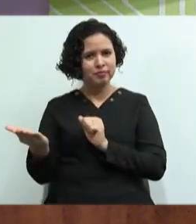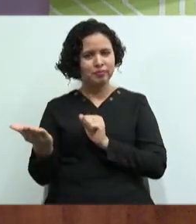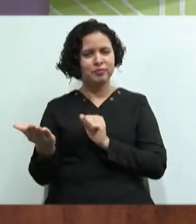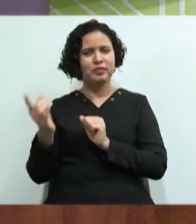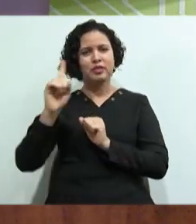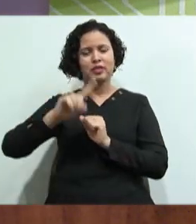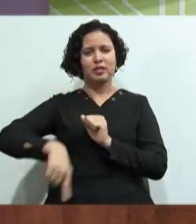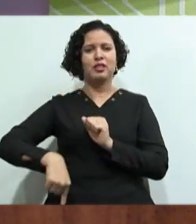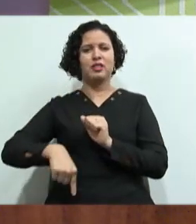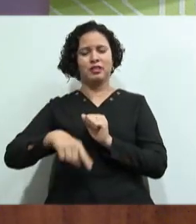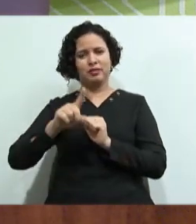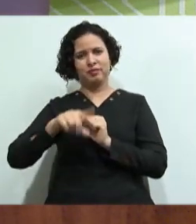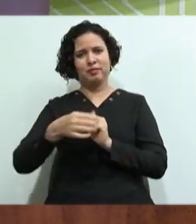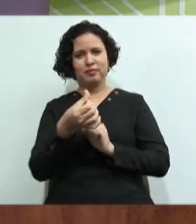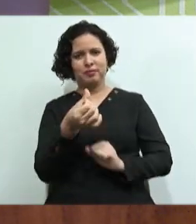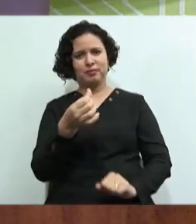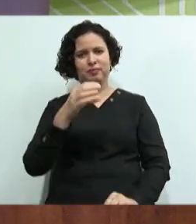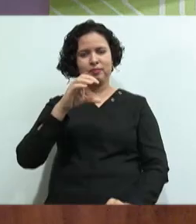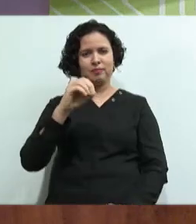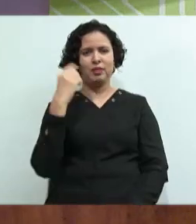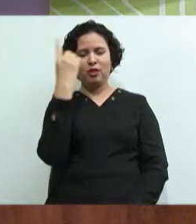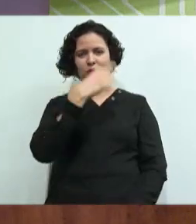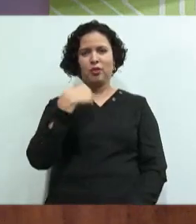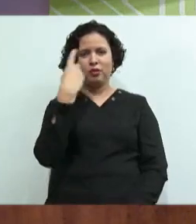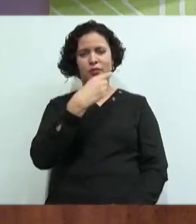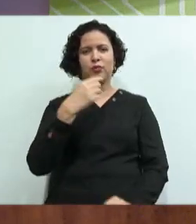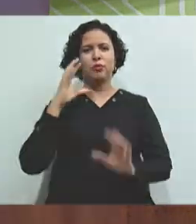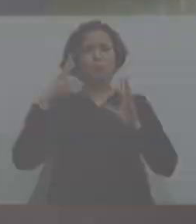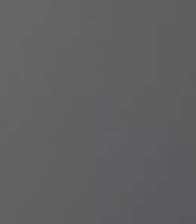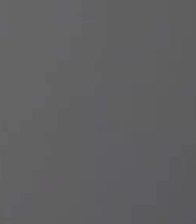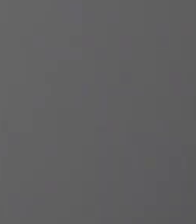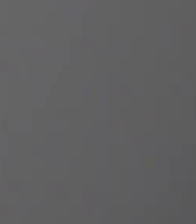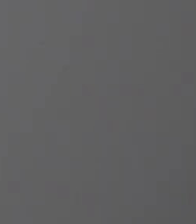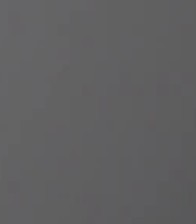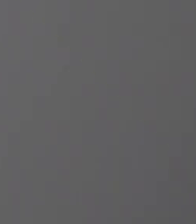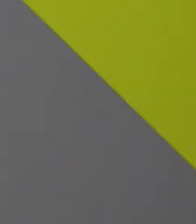durante essas 60 horas Sejam todos muito bem-vindos